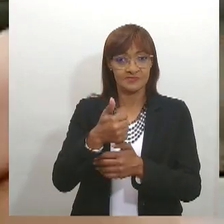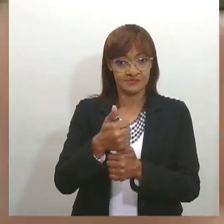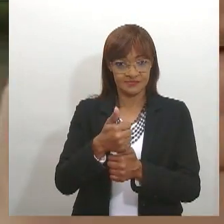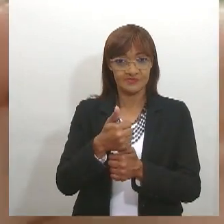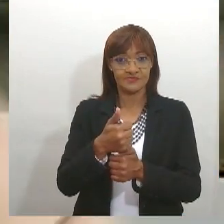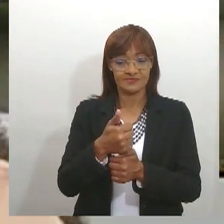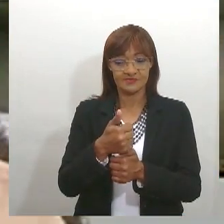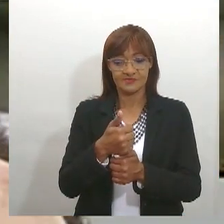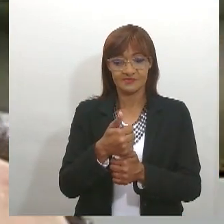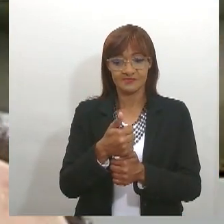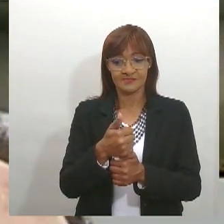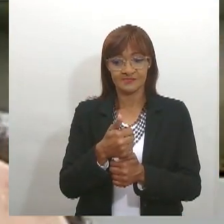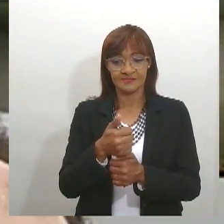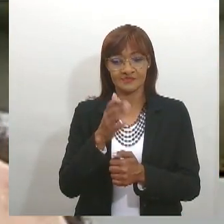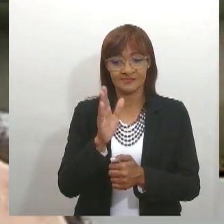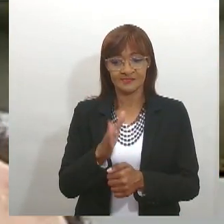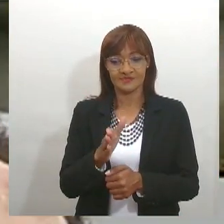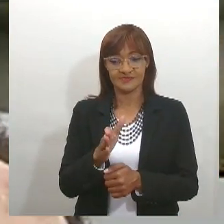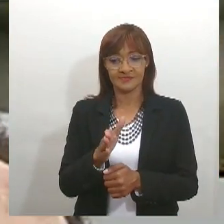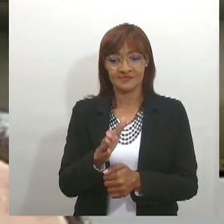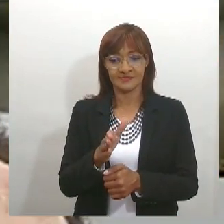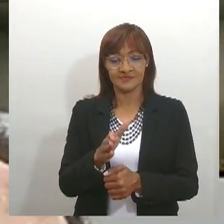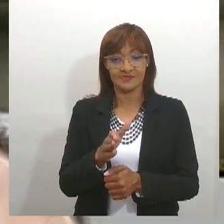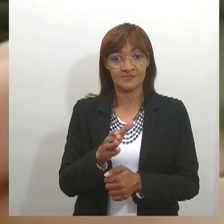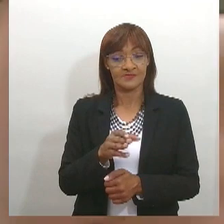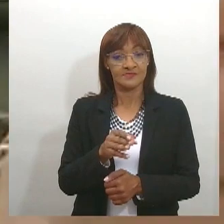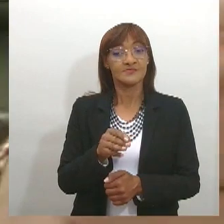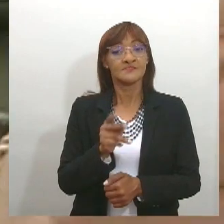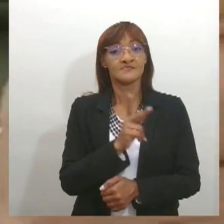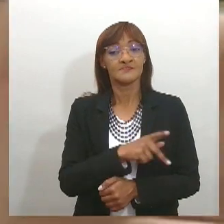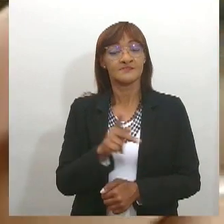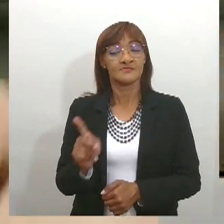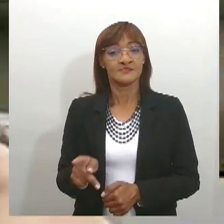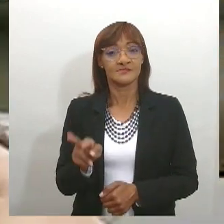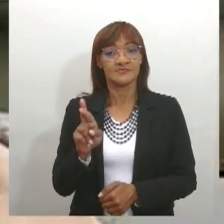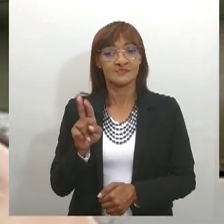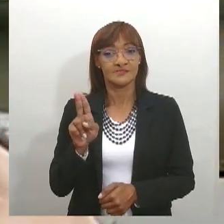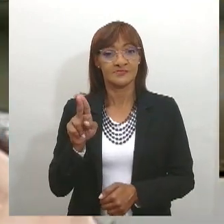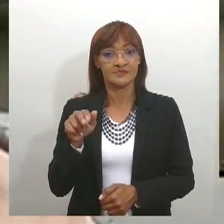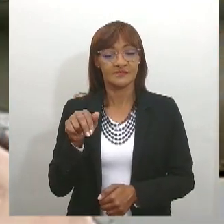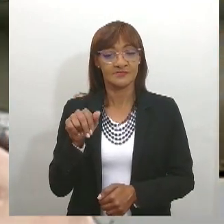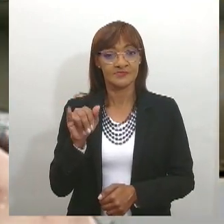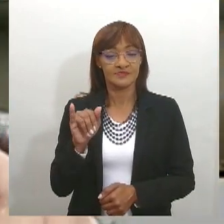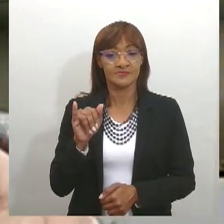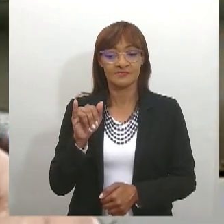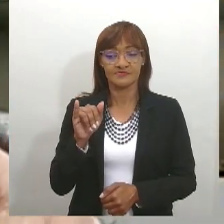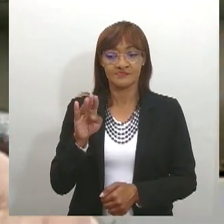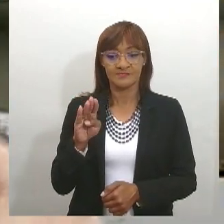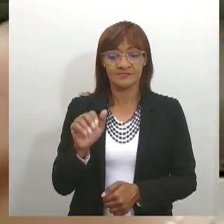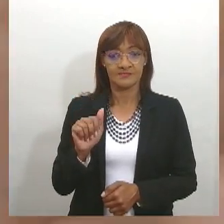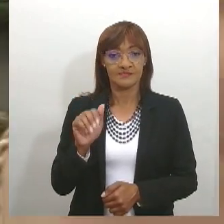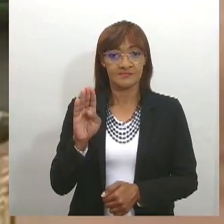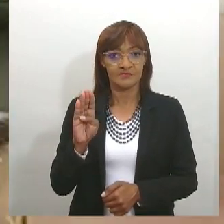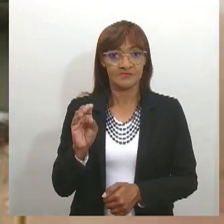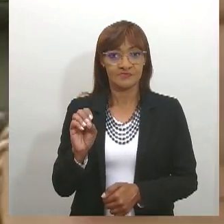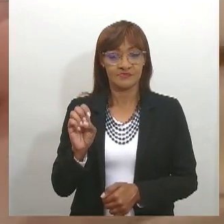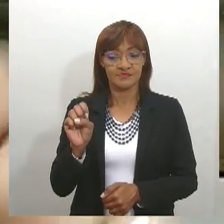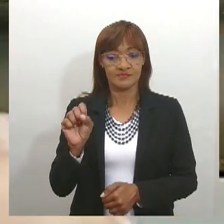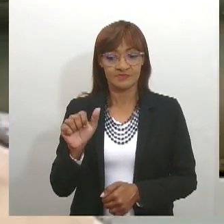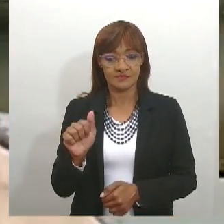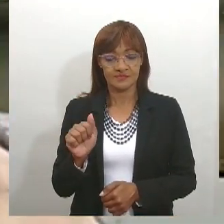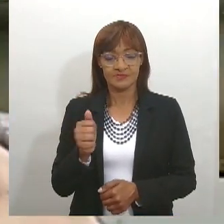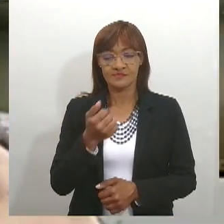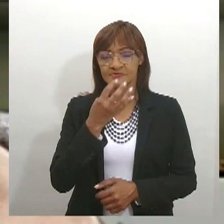seu professor Rui Barbosa, Rui Barbosa nutria por ele uma grande admiração e abriu boa